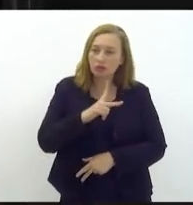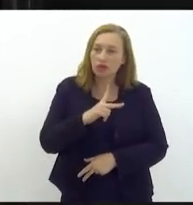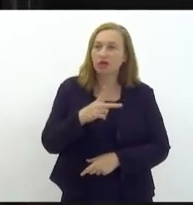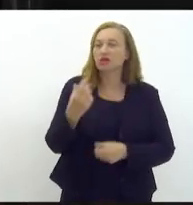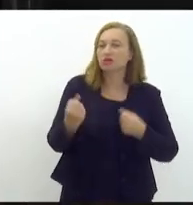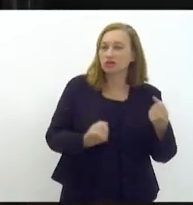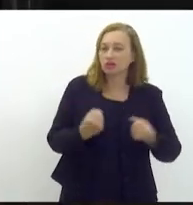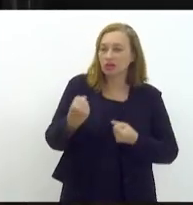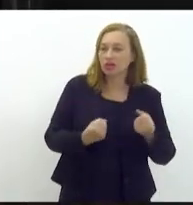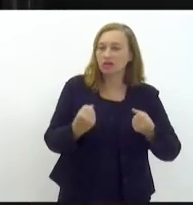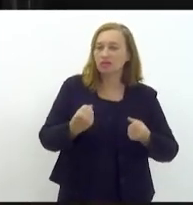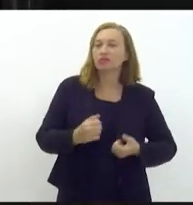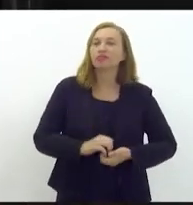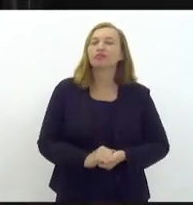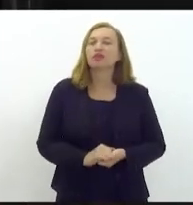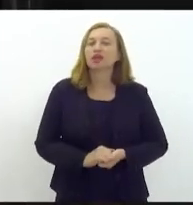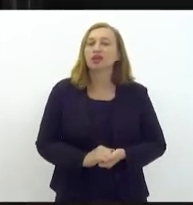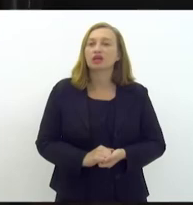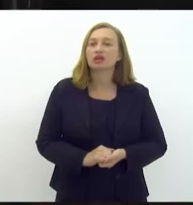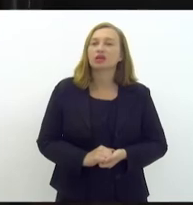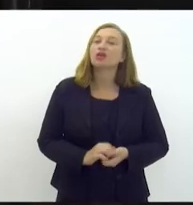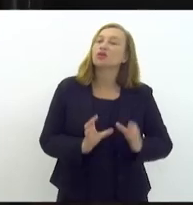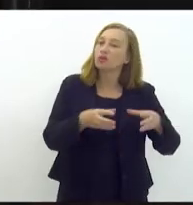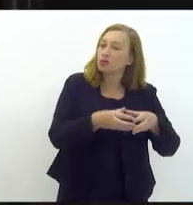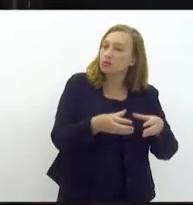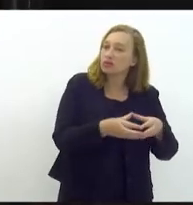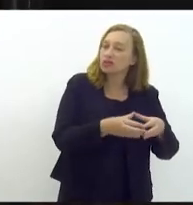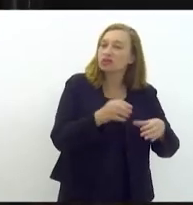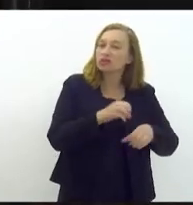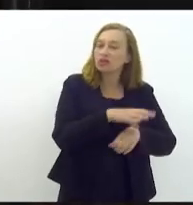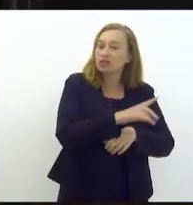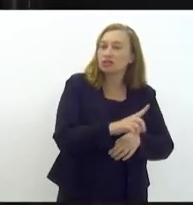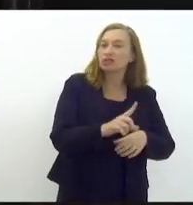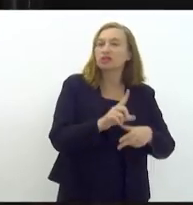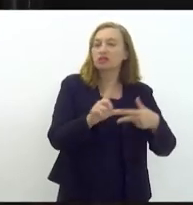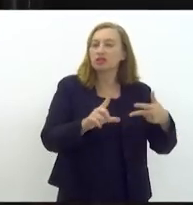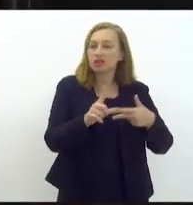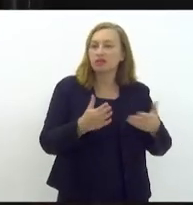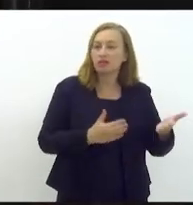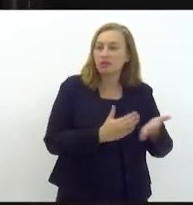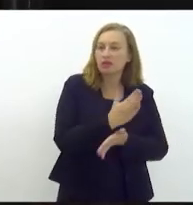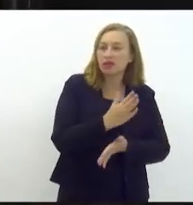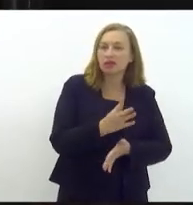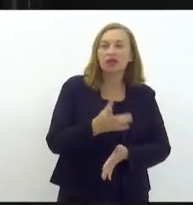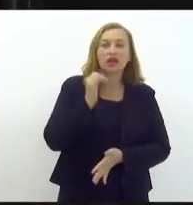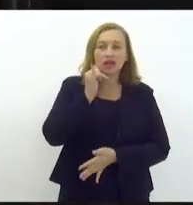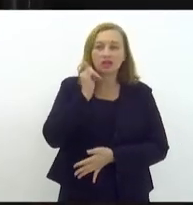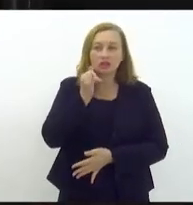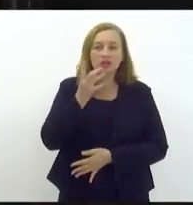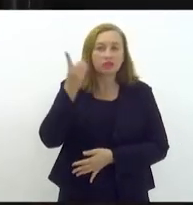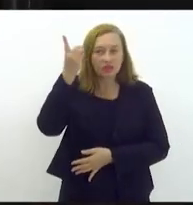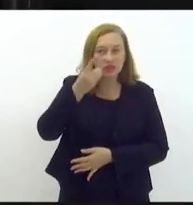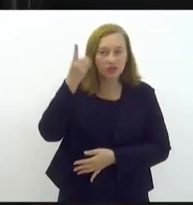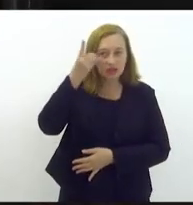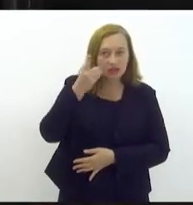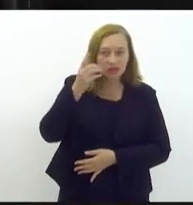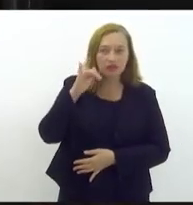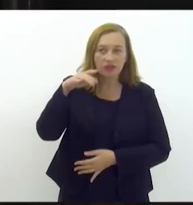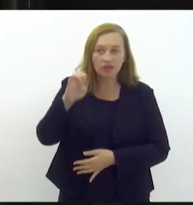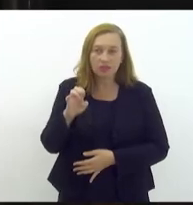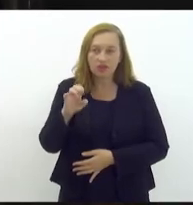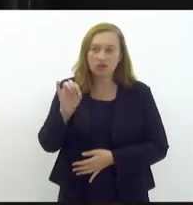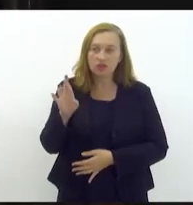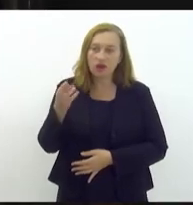beneficiários. Pareces da comissão de indicação legislativa favorável. Presidente. Relatou o deputado Felipe Soares.